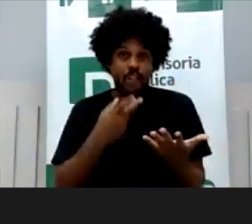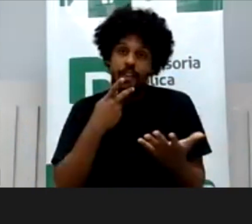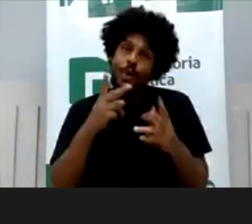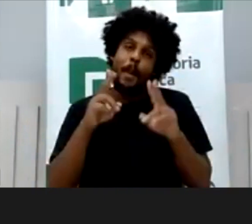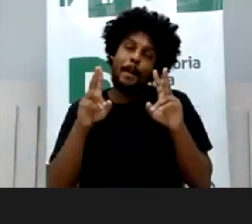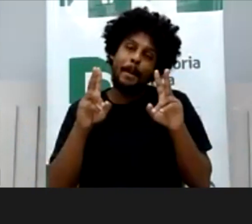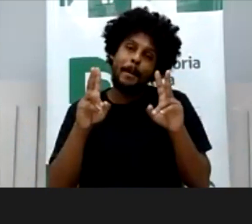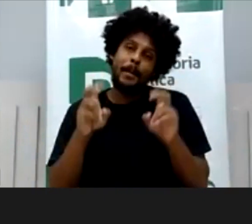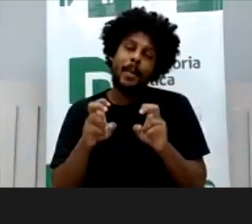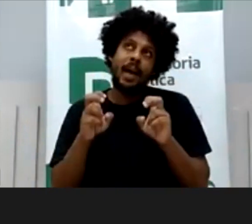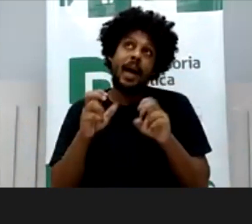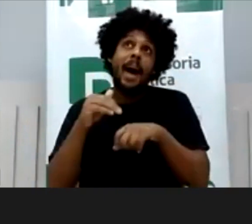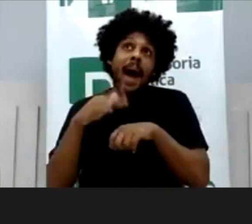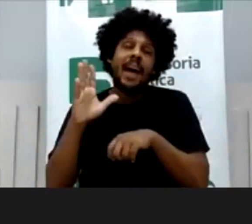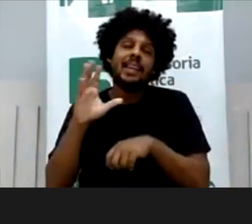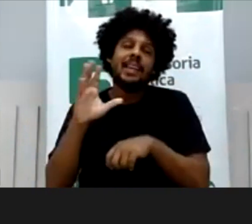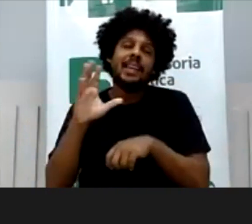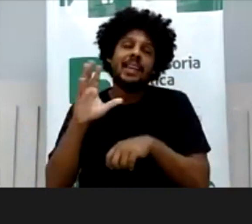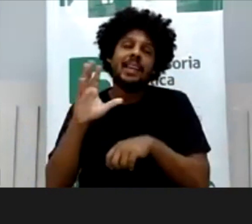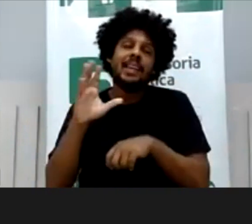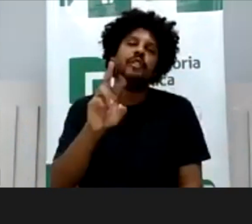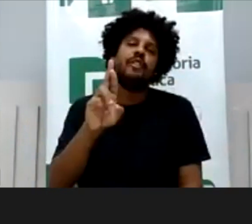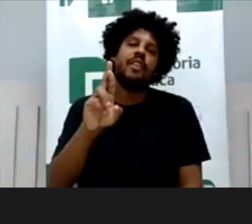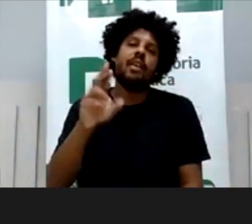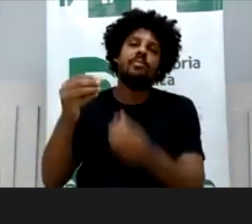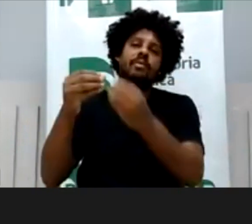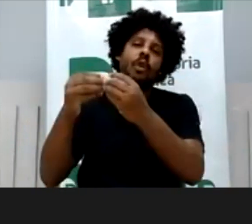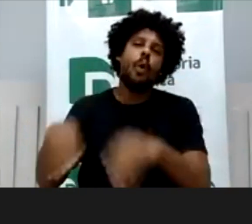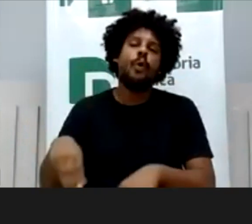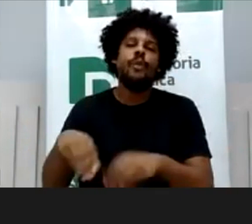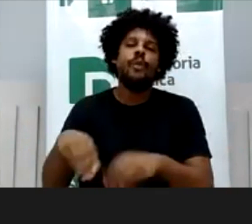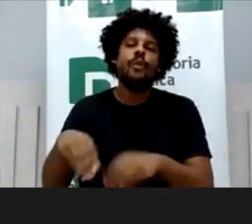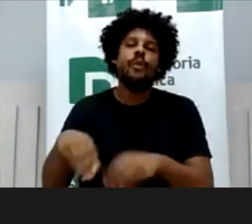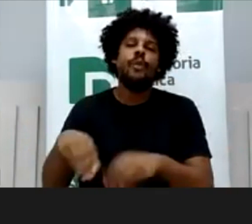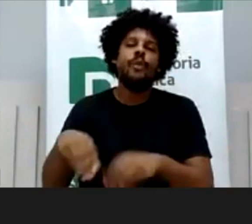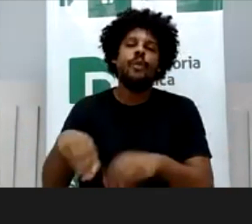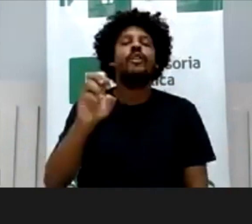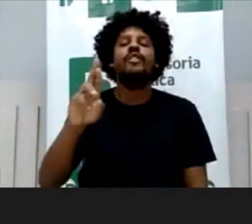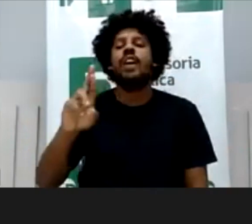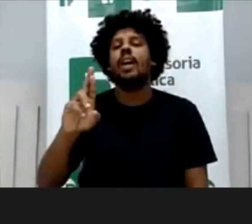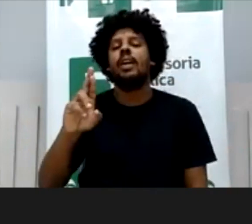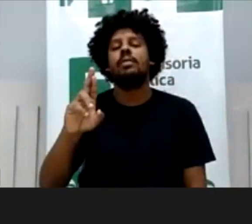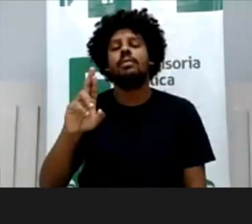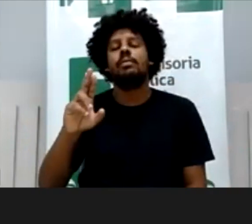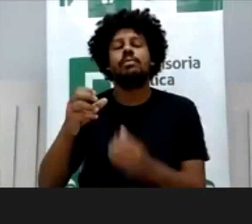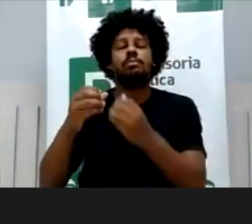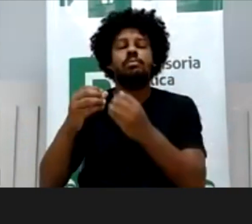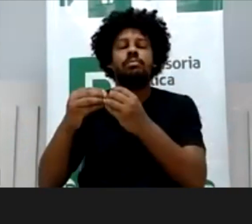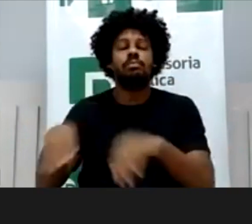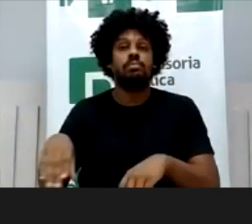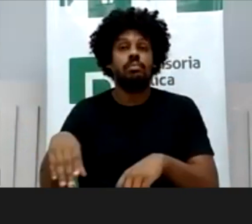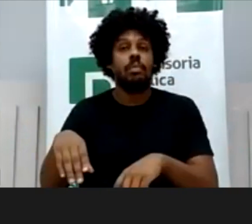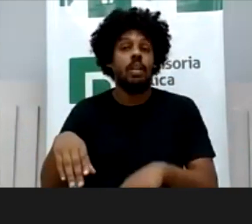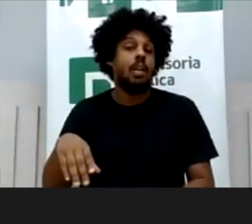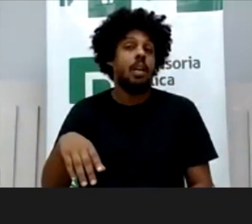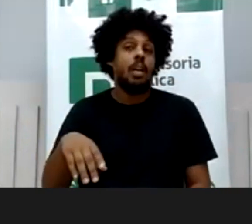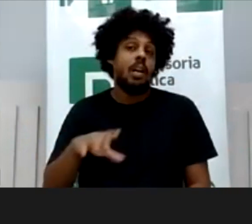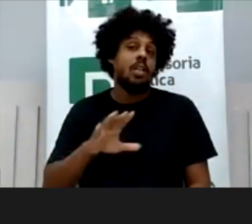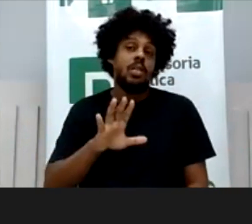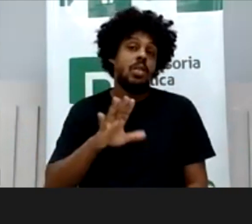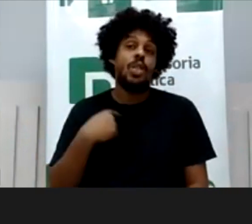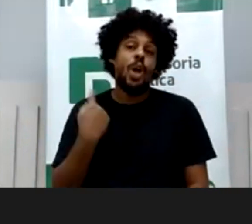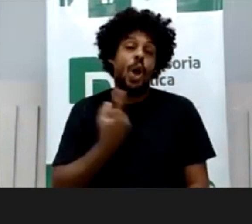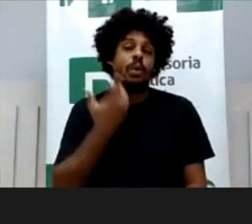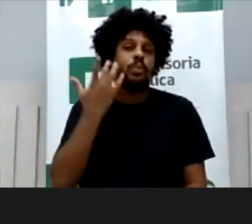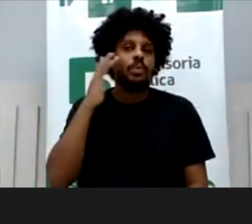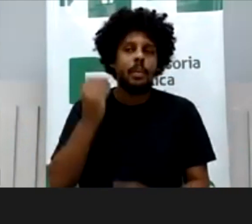lugares o tempo inteiro. Mas o over, a gente tem que pensar o que é esse over, qual é essa linha de corte. Ela não vai ser, né, amigo, pré-determinada. Ela vai